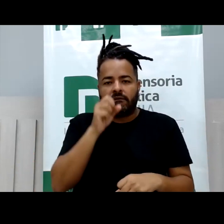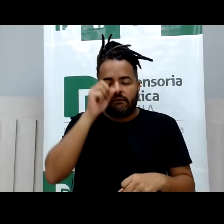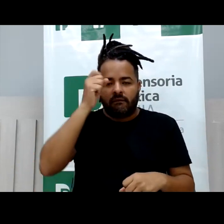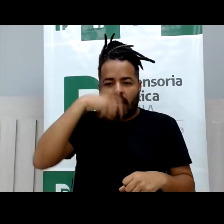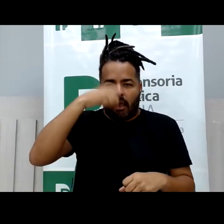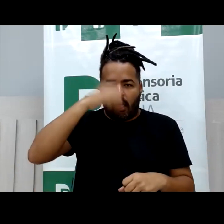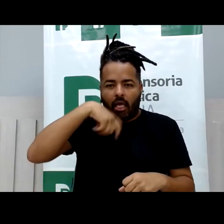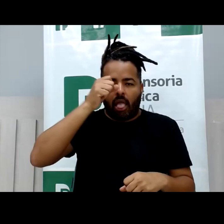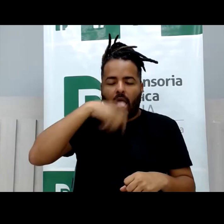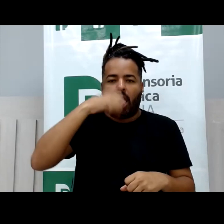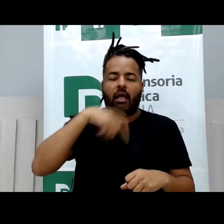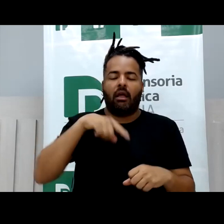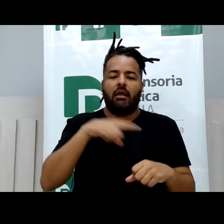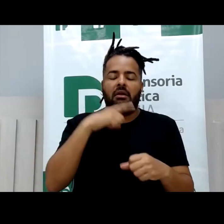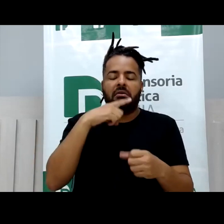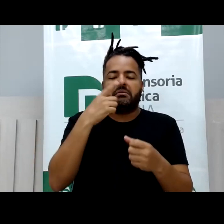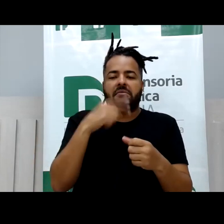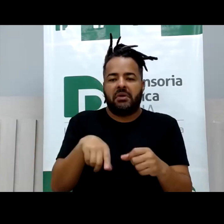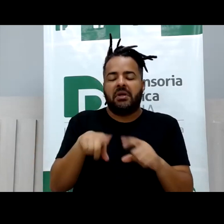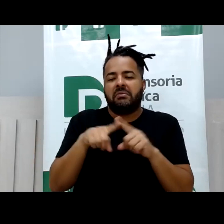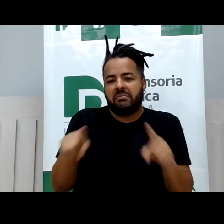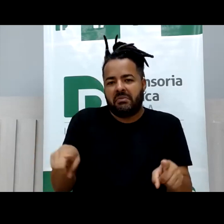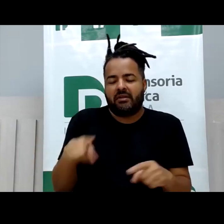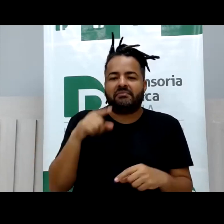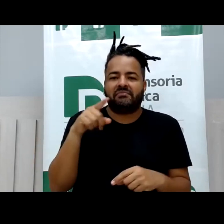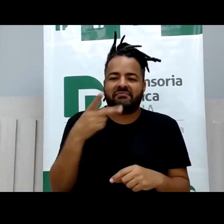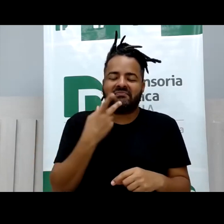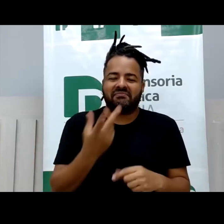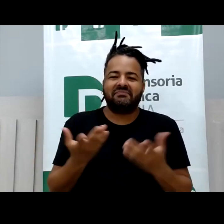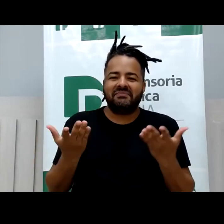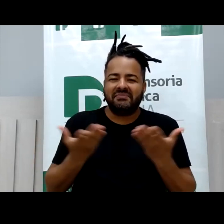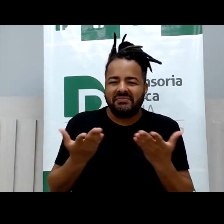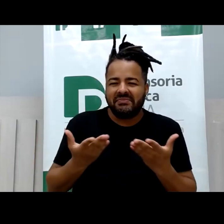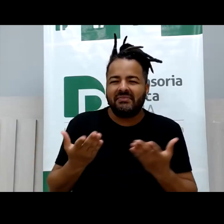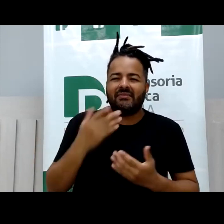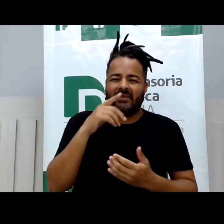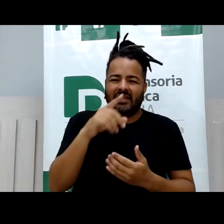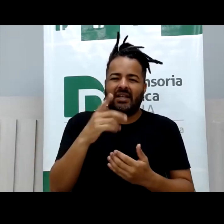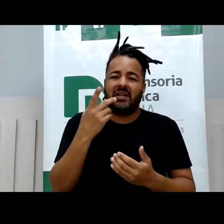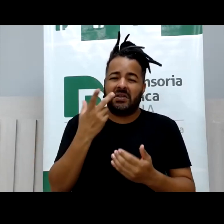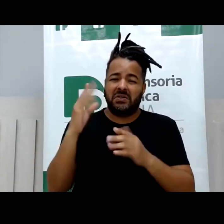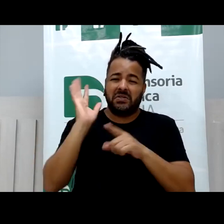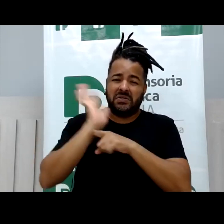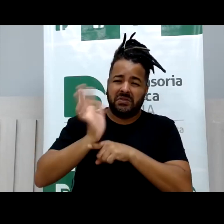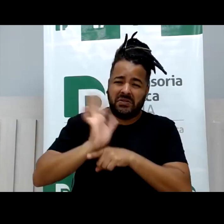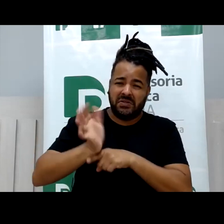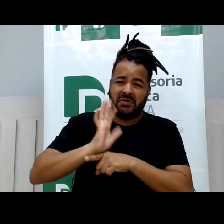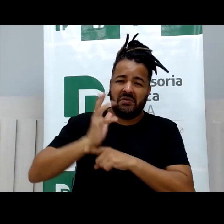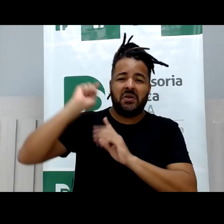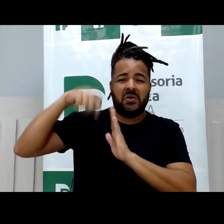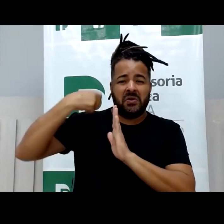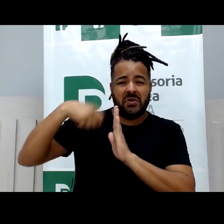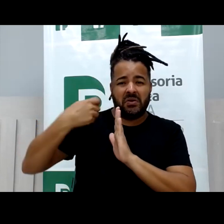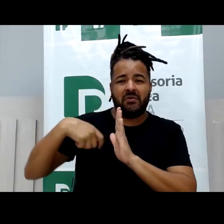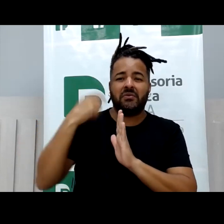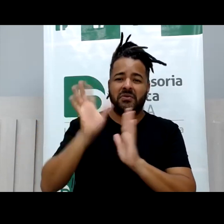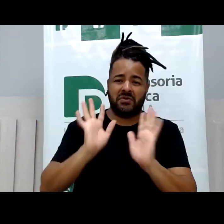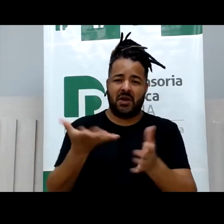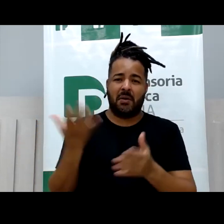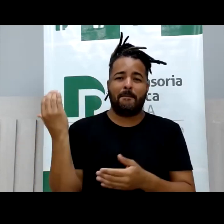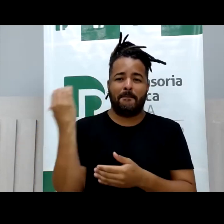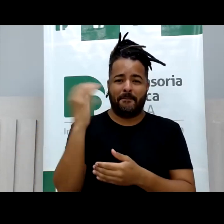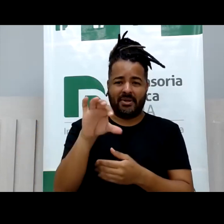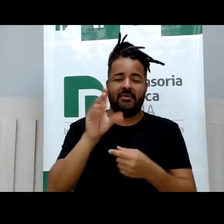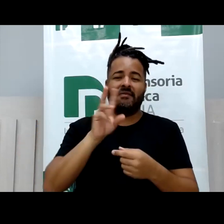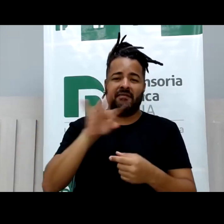um vídeo justamente falando do histórico, quando a gente da área da infância, nós brigávamos por aquelas